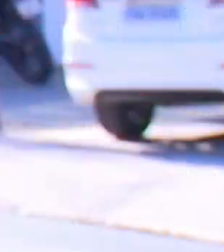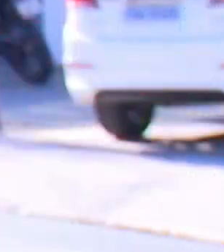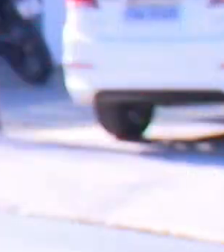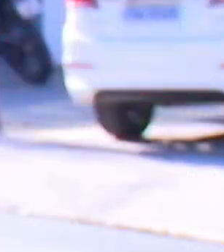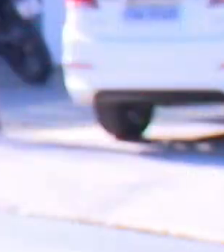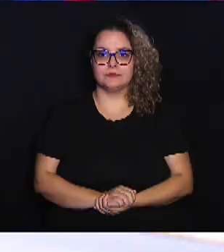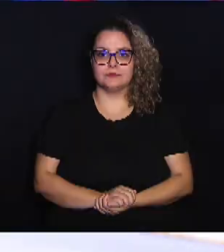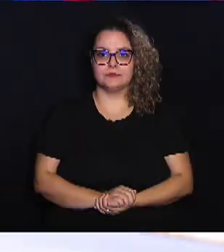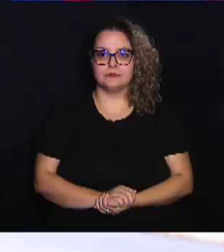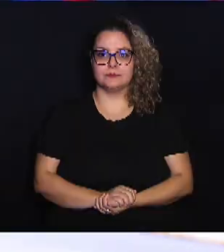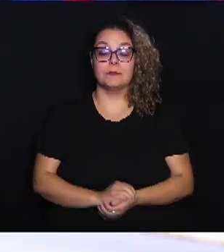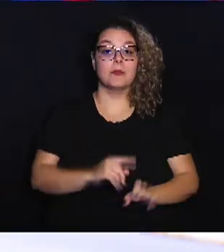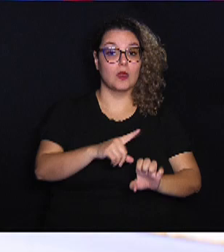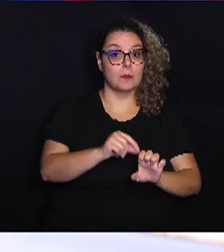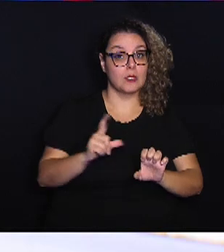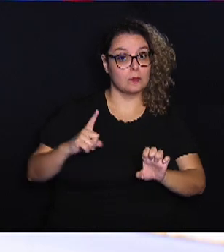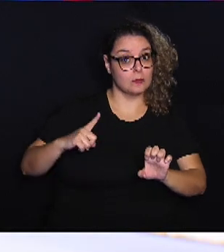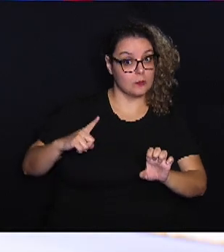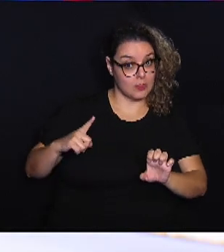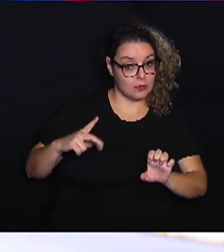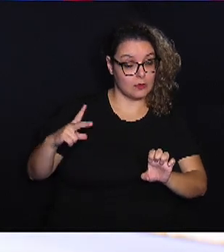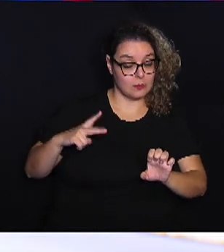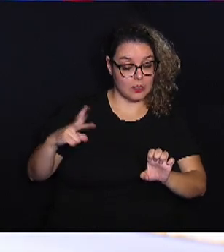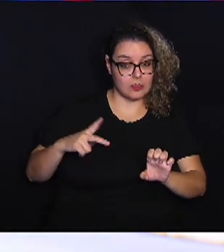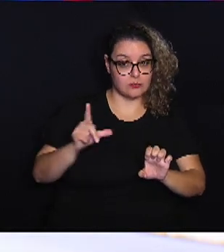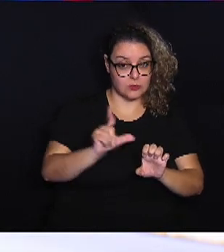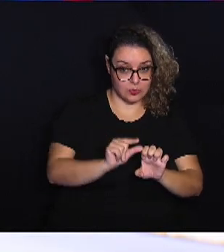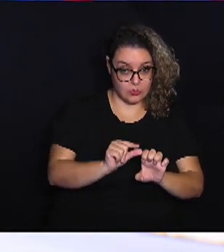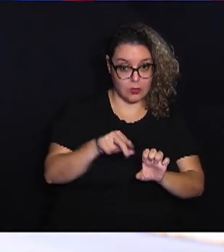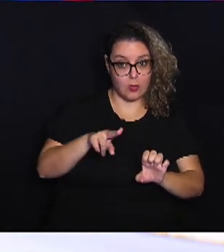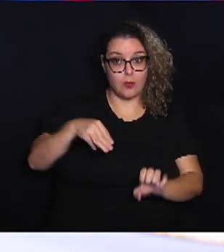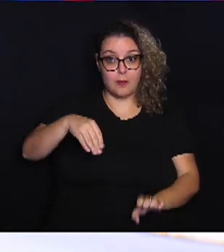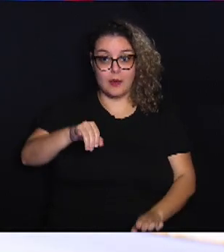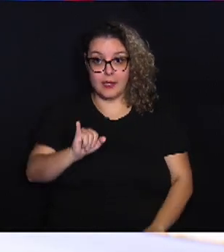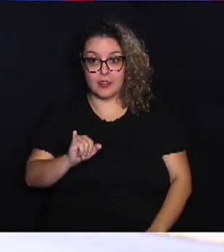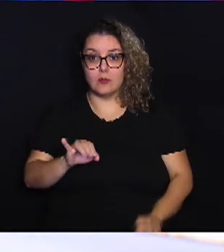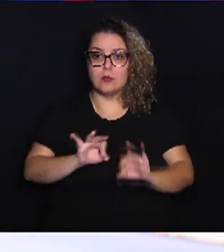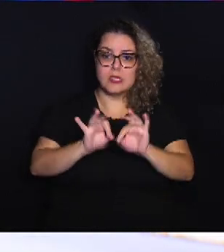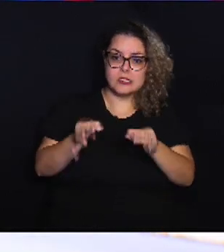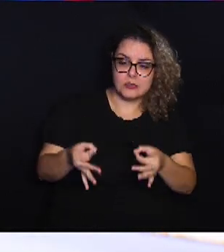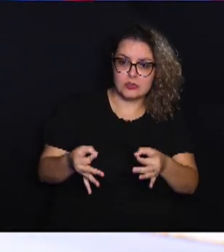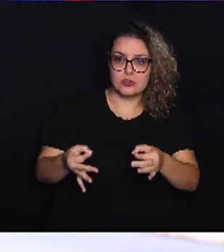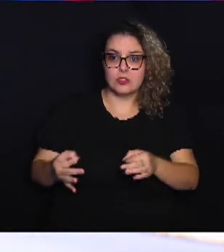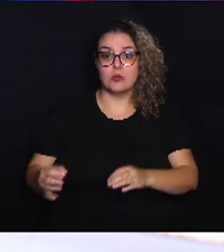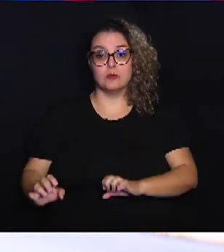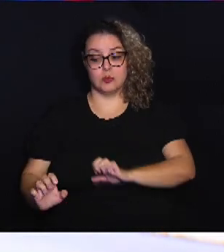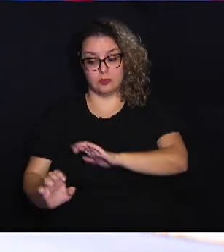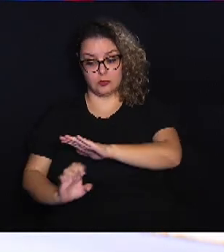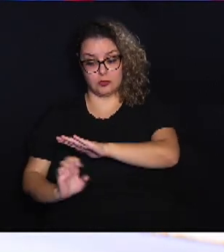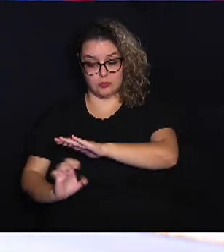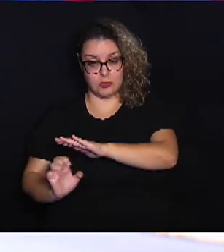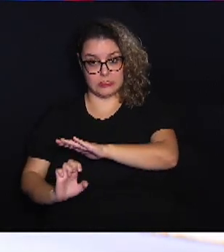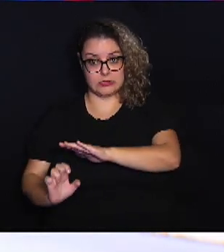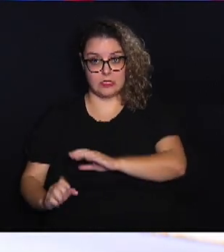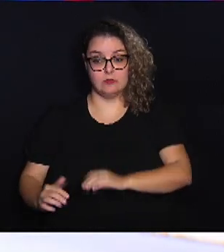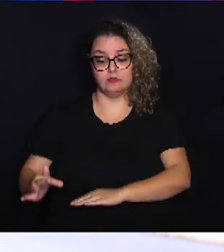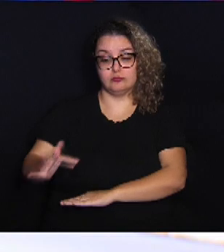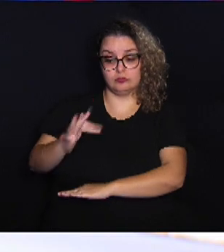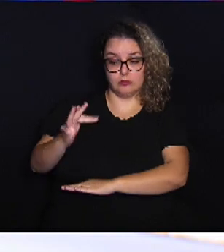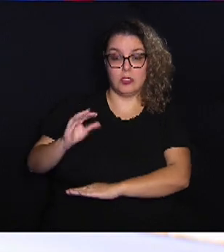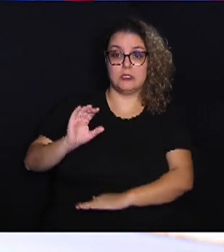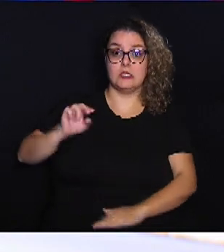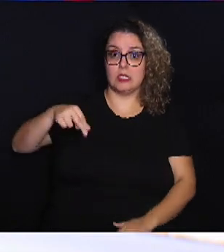Microempreendedor individual, ou MEI, é a forma mais simples do empreendedor formalizar o seu negócio tendo um CNPJ